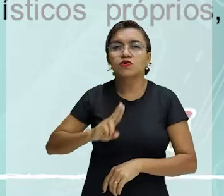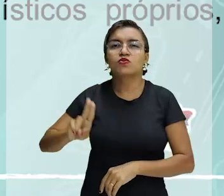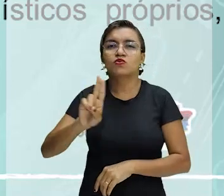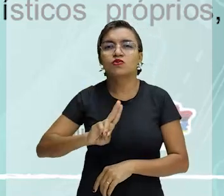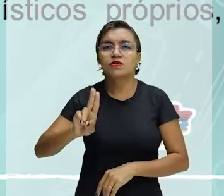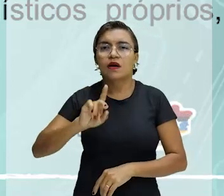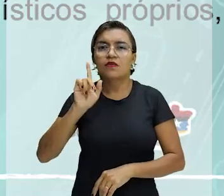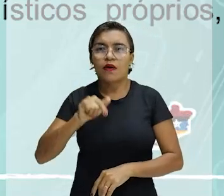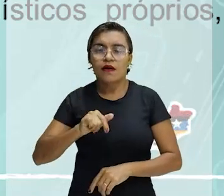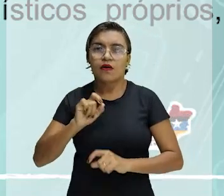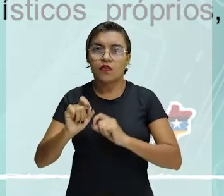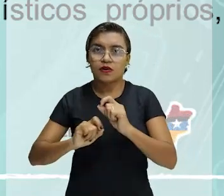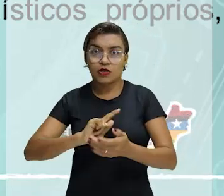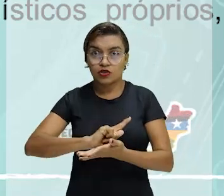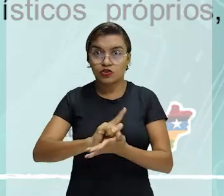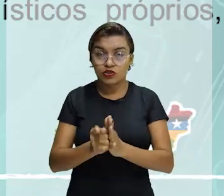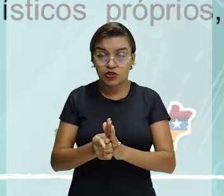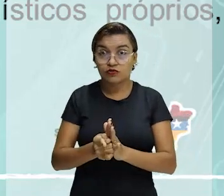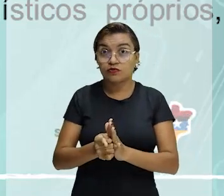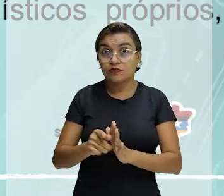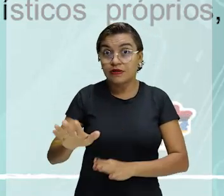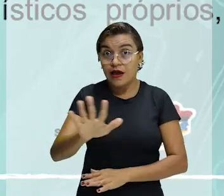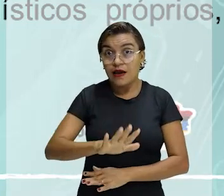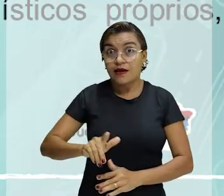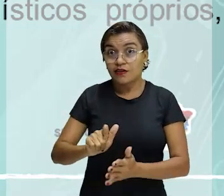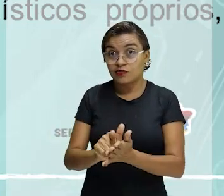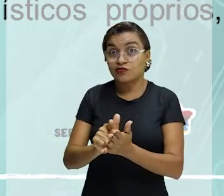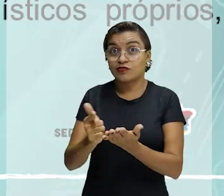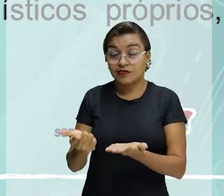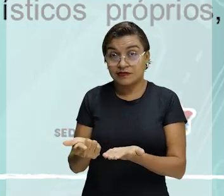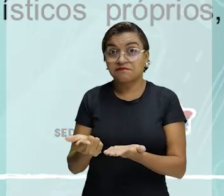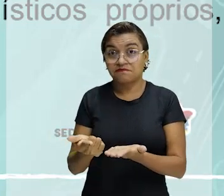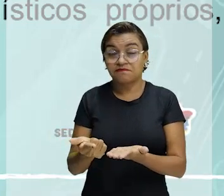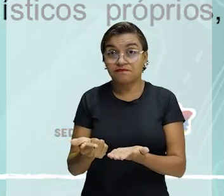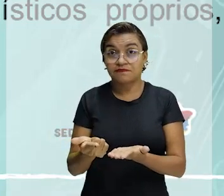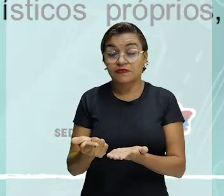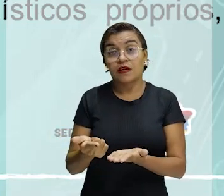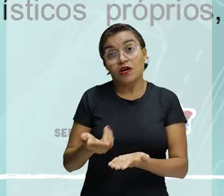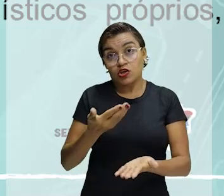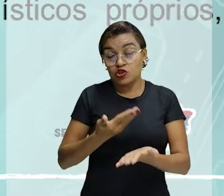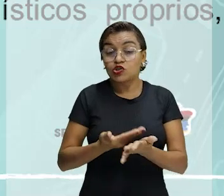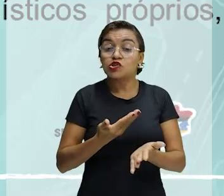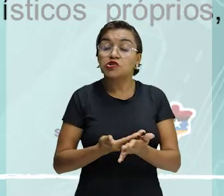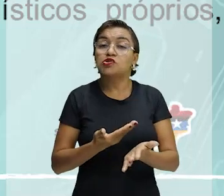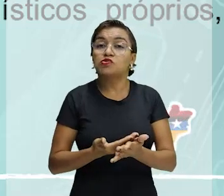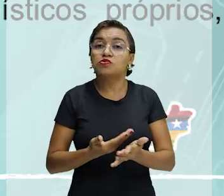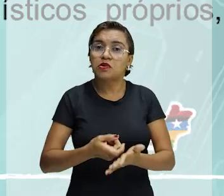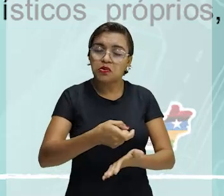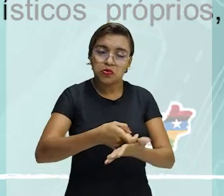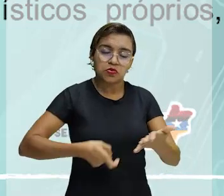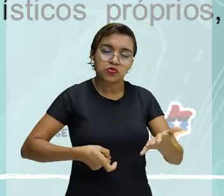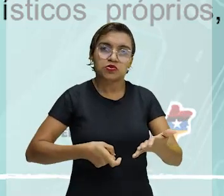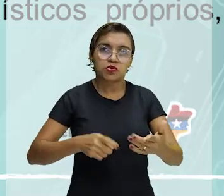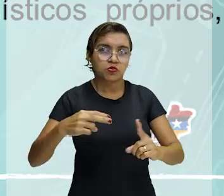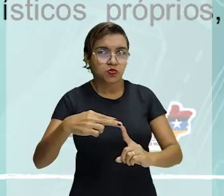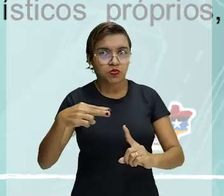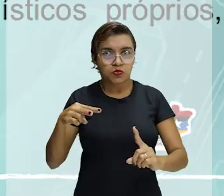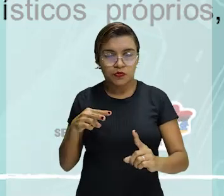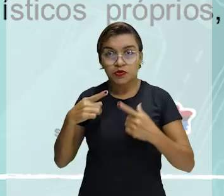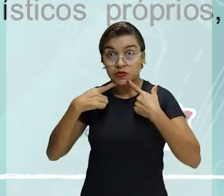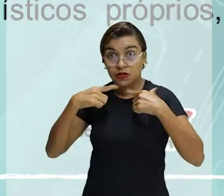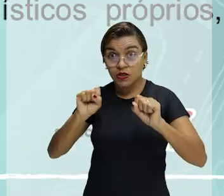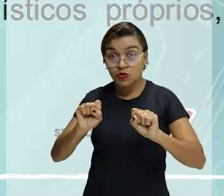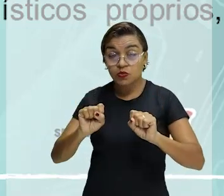estão os gêneros textuais do universo jornalístico. Estudar esses textos a partir do ponto de vista da linguística